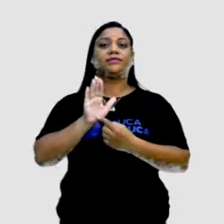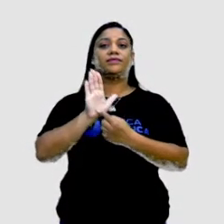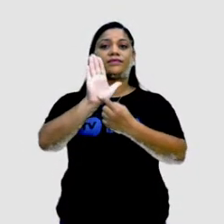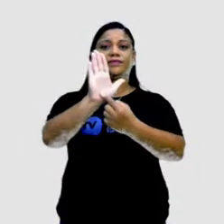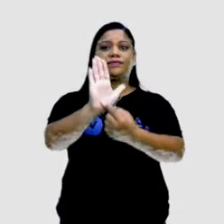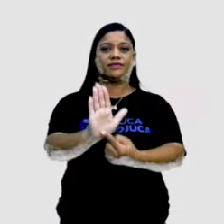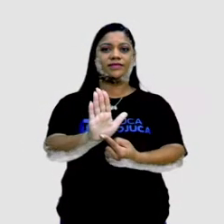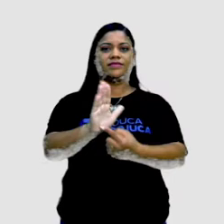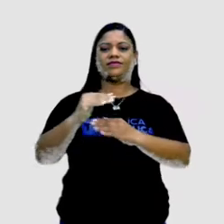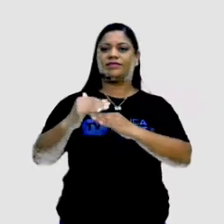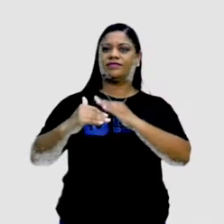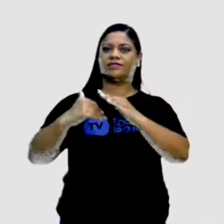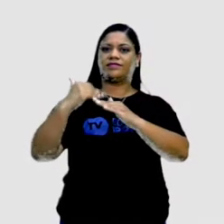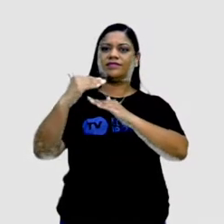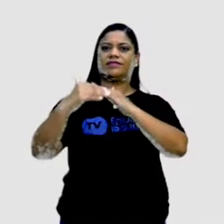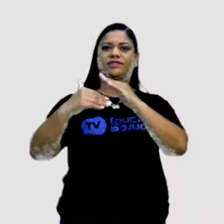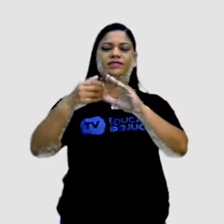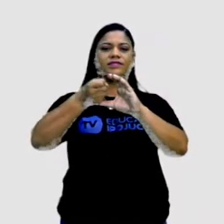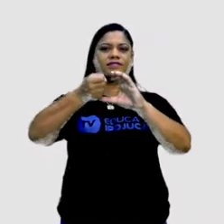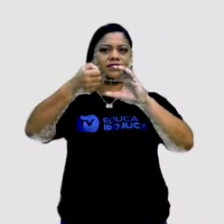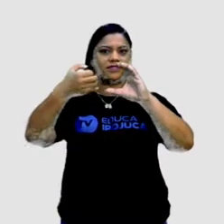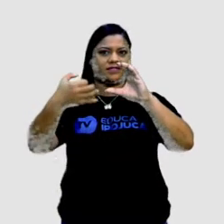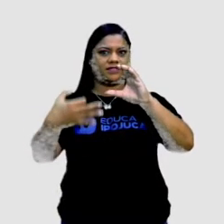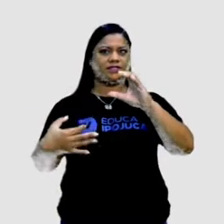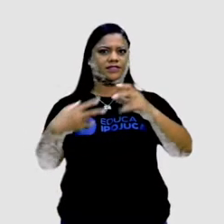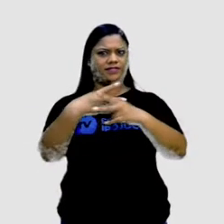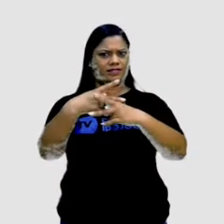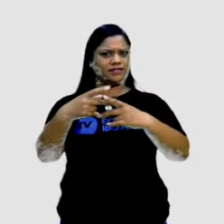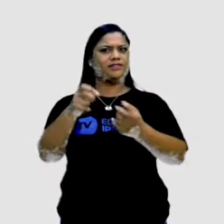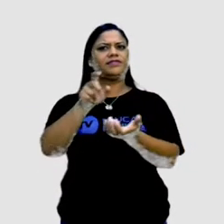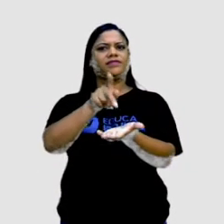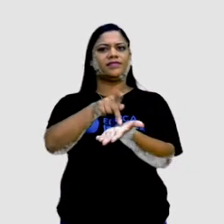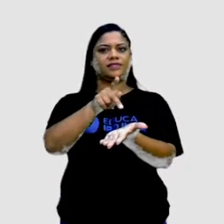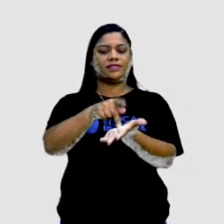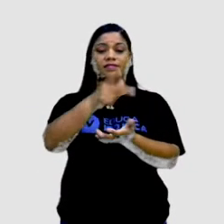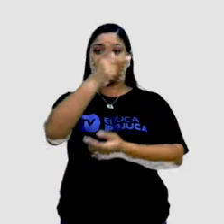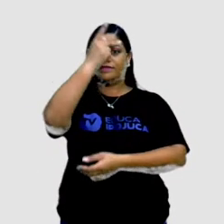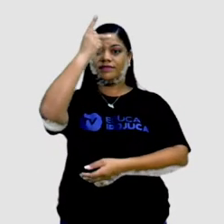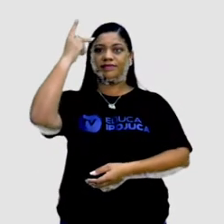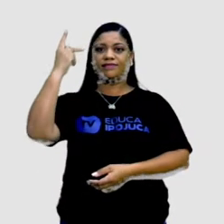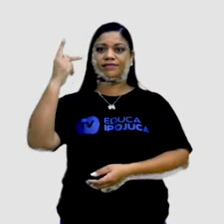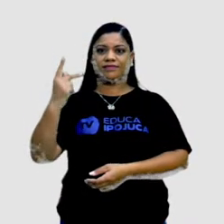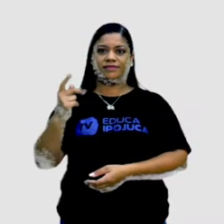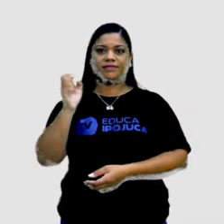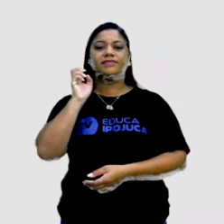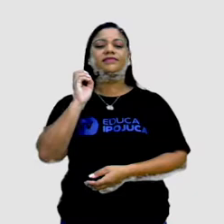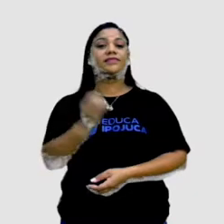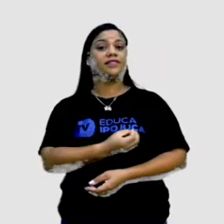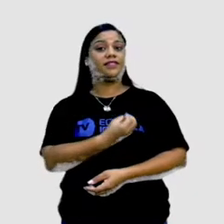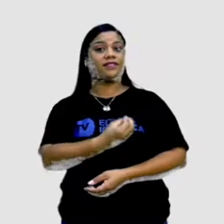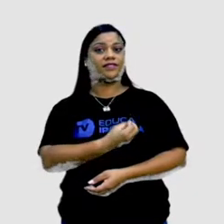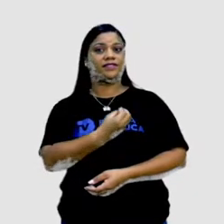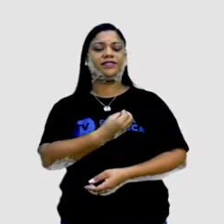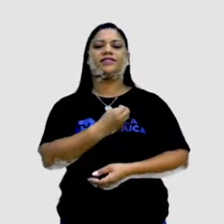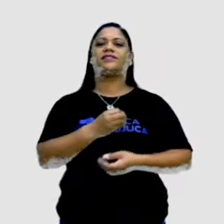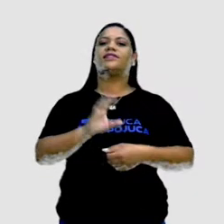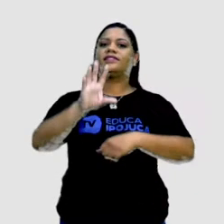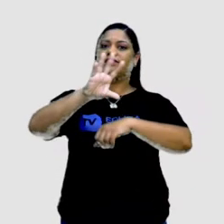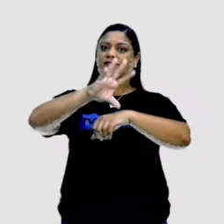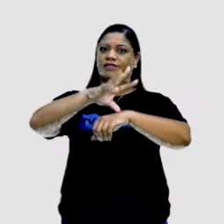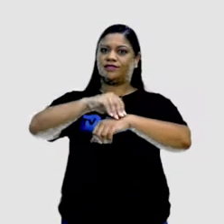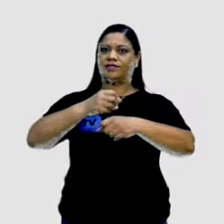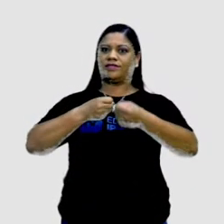mostrar a evolução, caracterizar uma situação real e as pessoas, né? Que a vivem. A foto